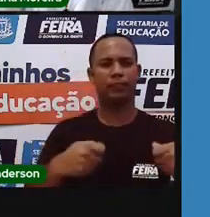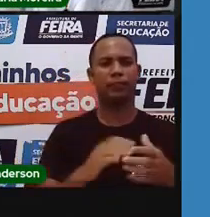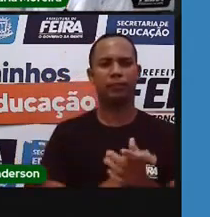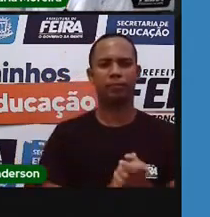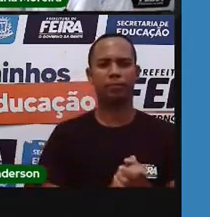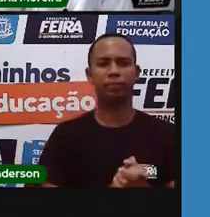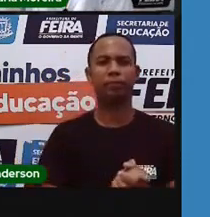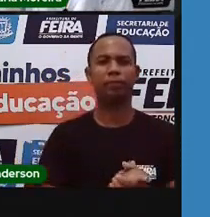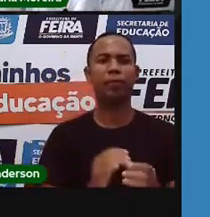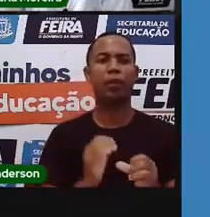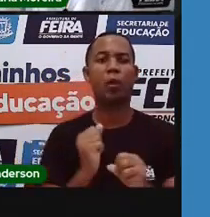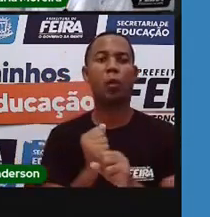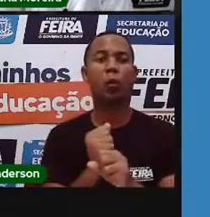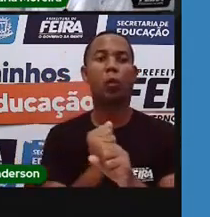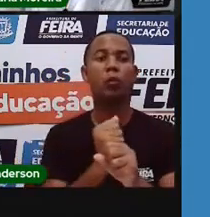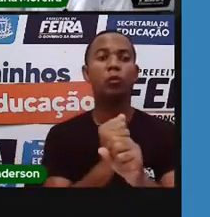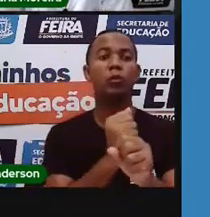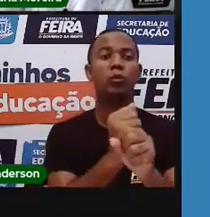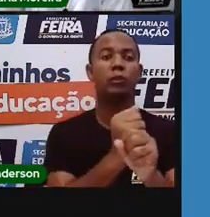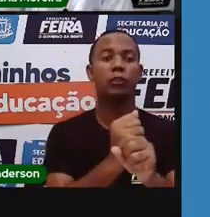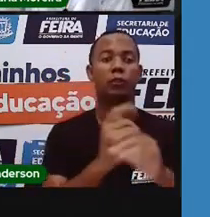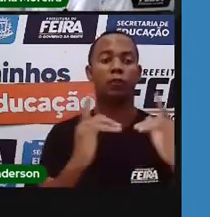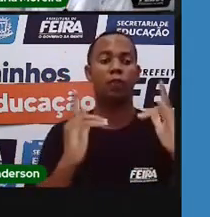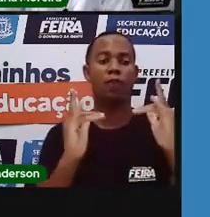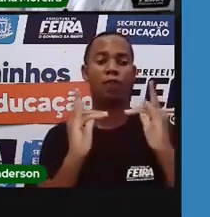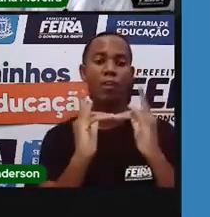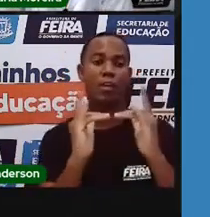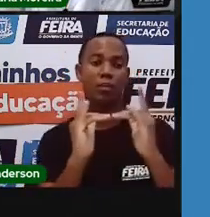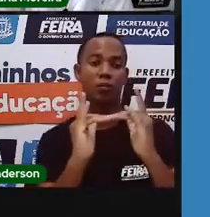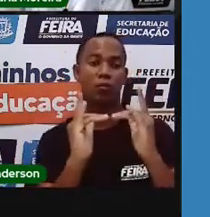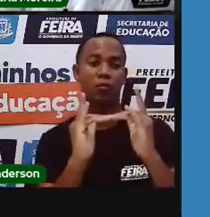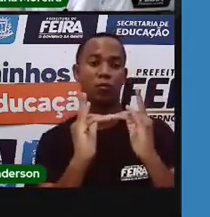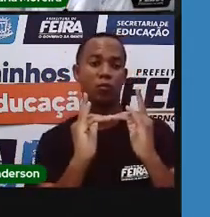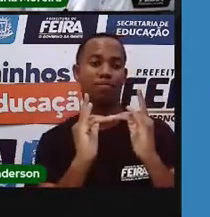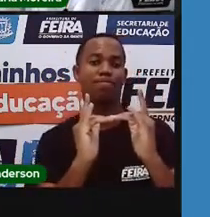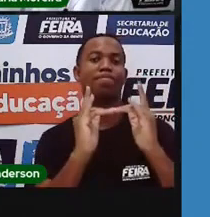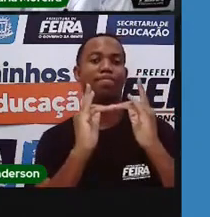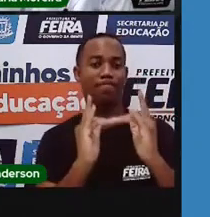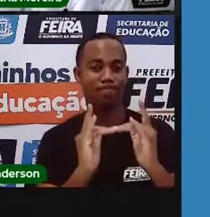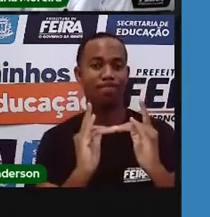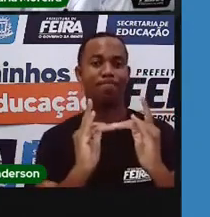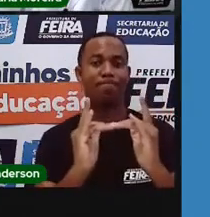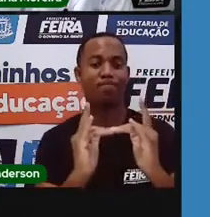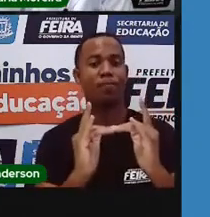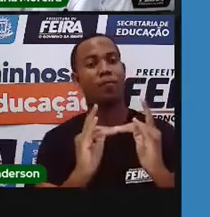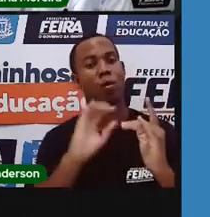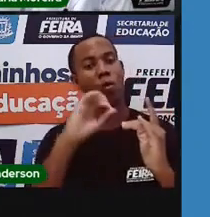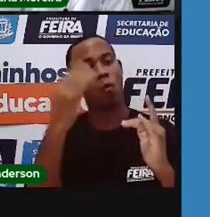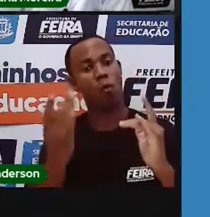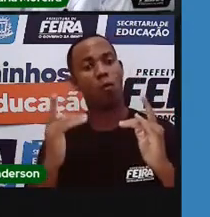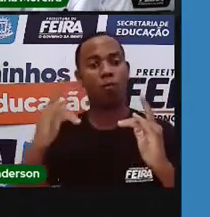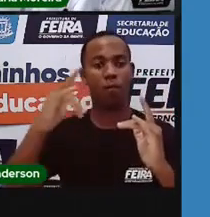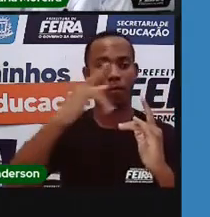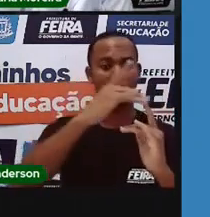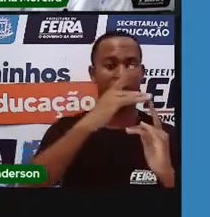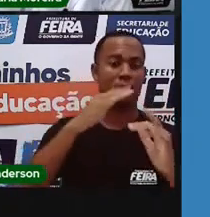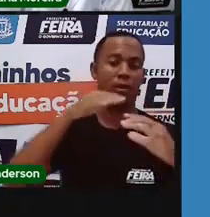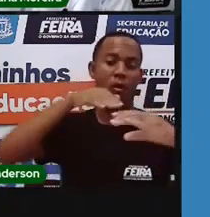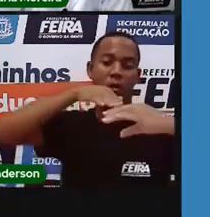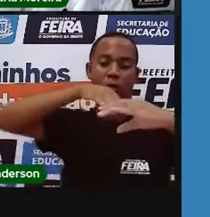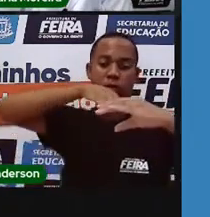Construção de viadutos, passarelas e